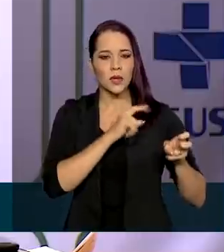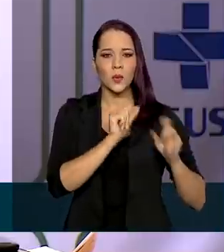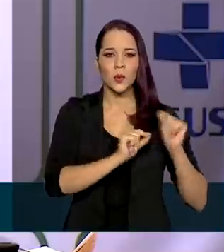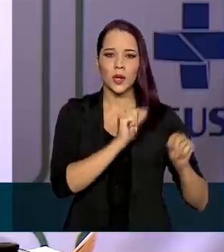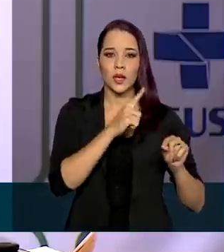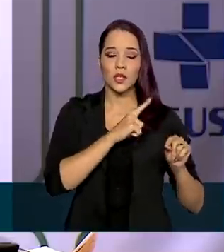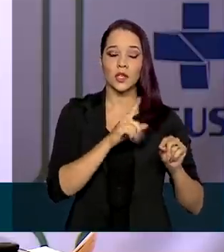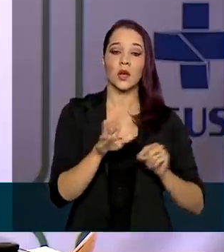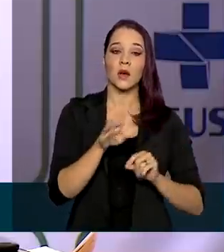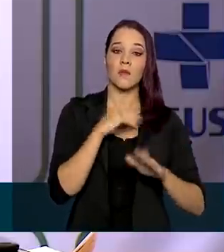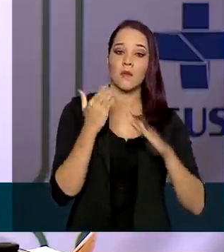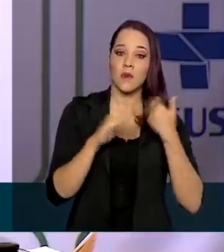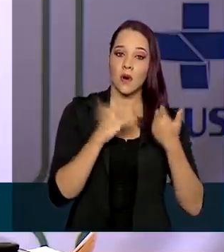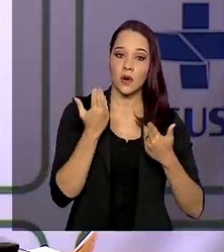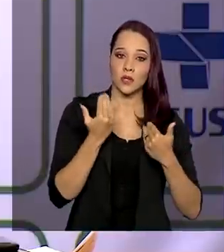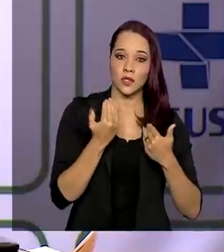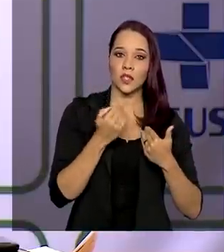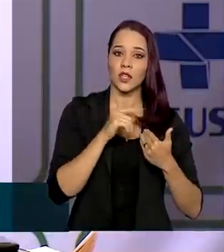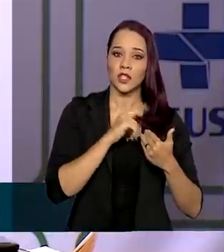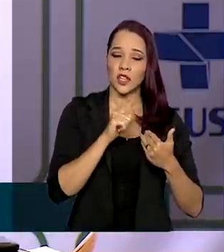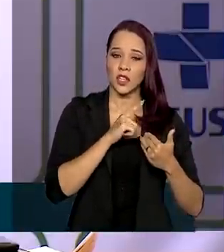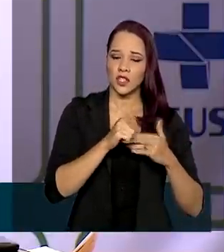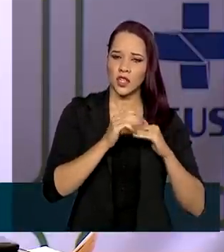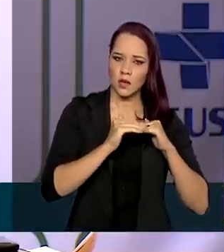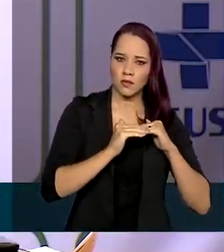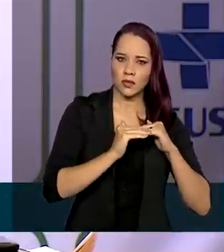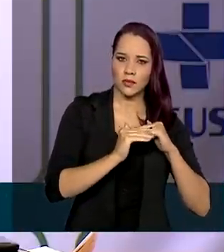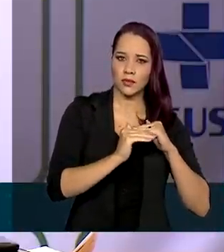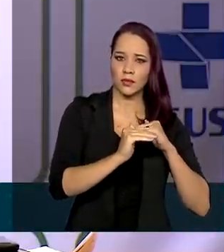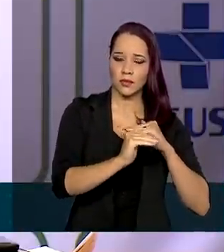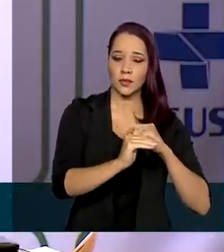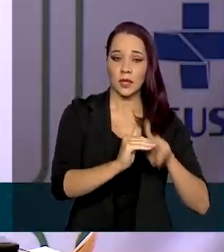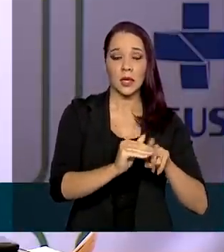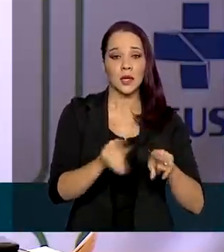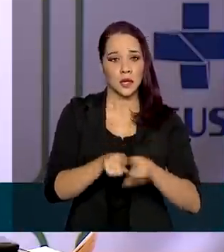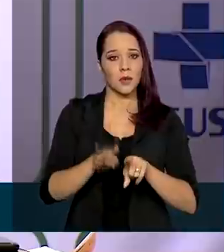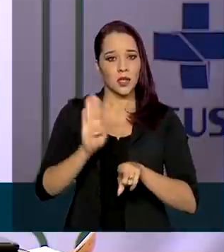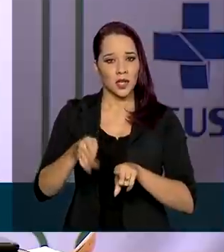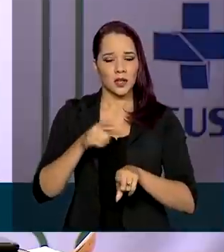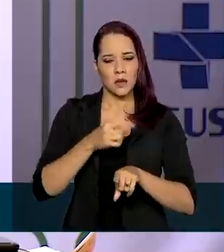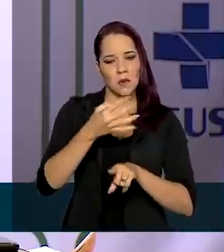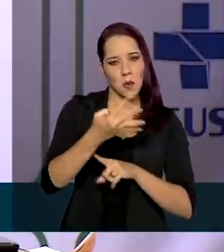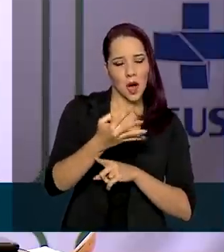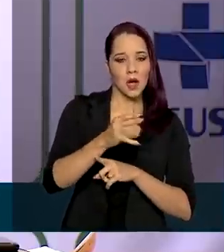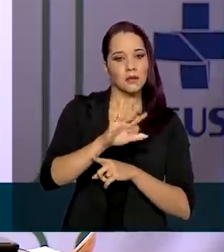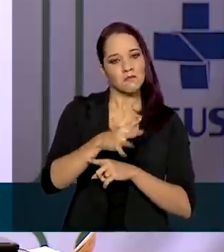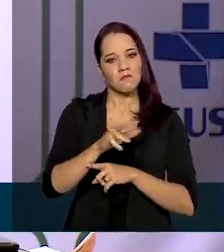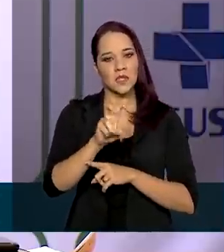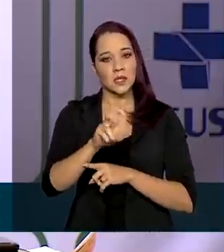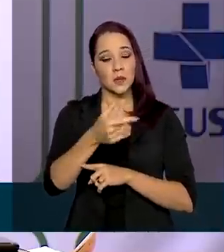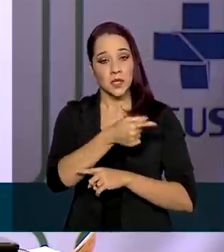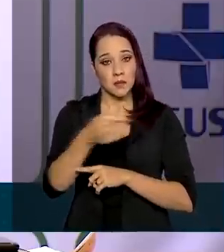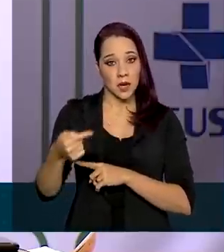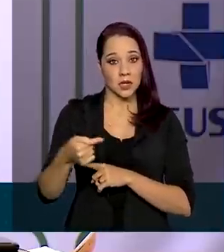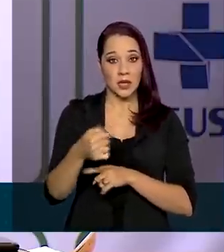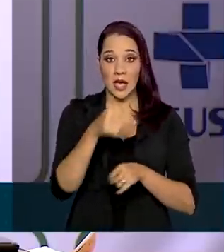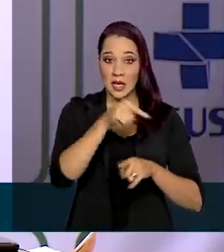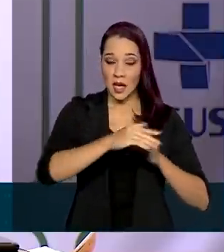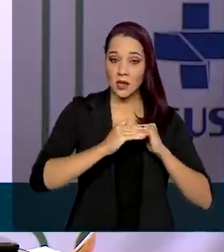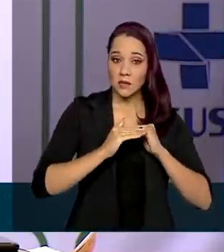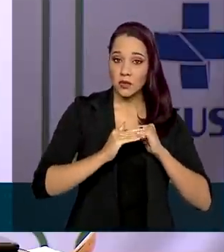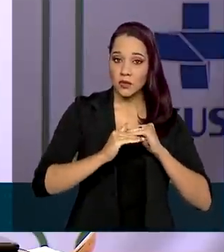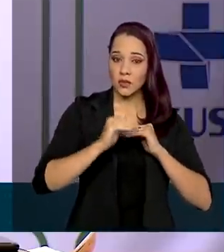relação ao óbito, um comportamento relativamente estável e já faz 4 ou 5 semanas que aquele